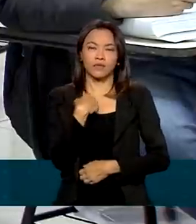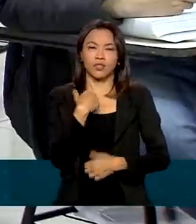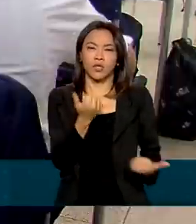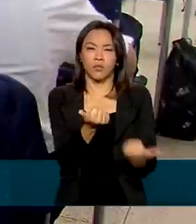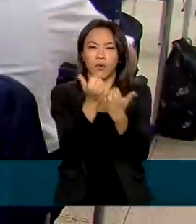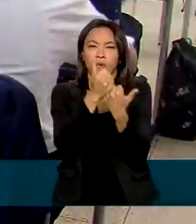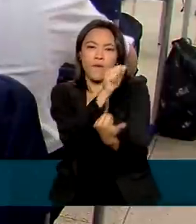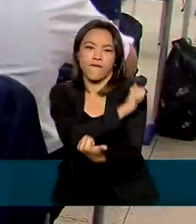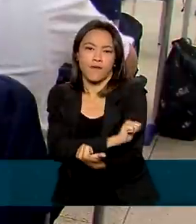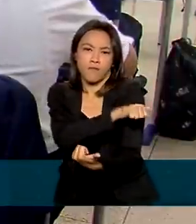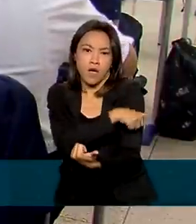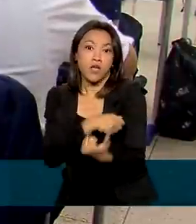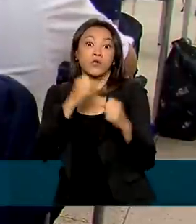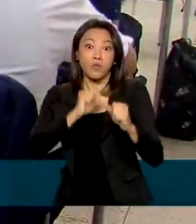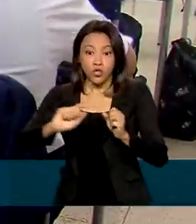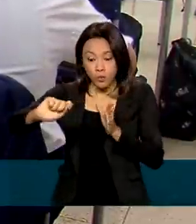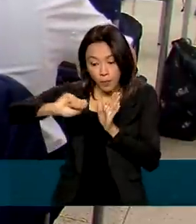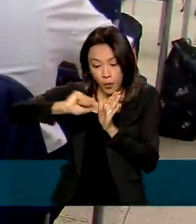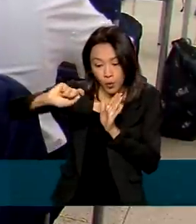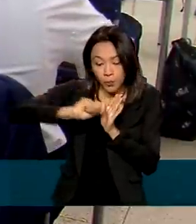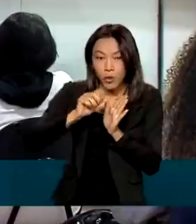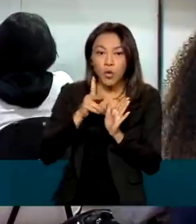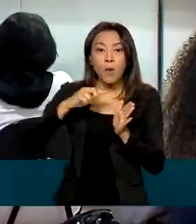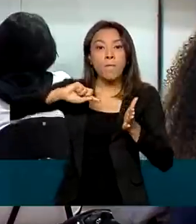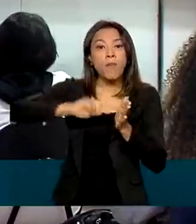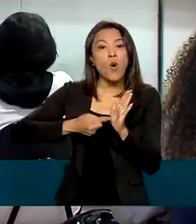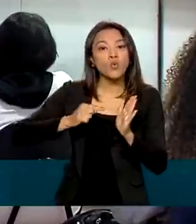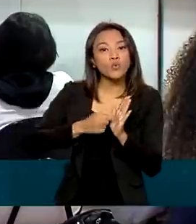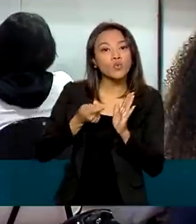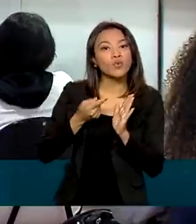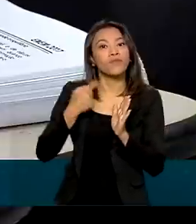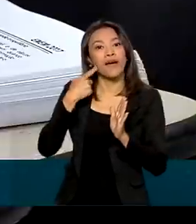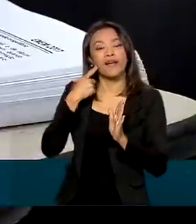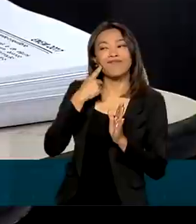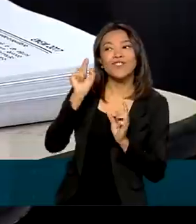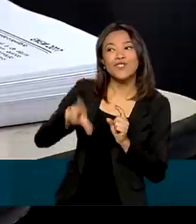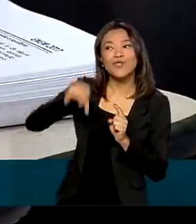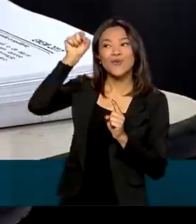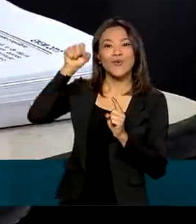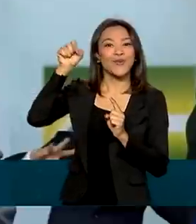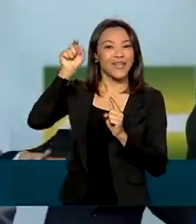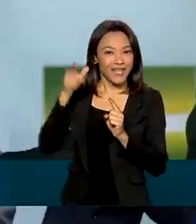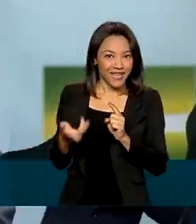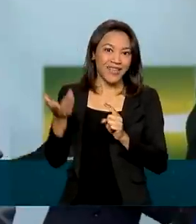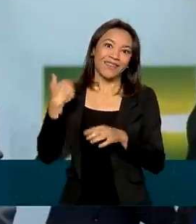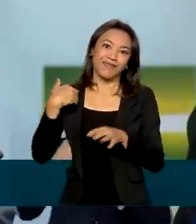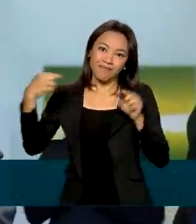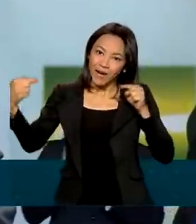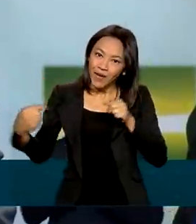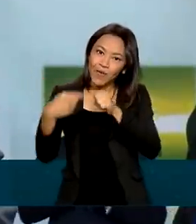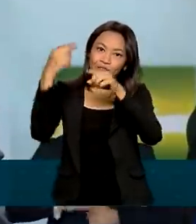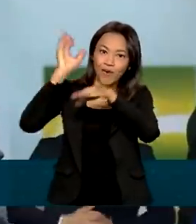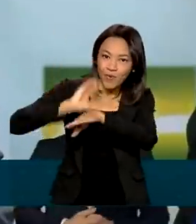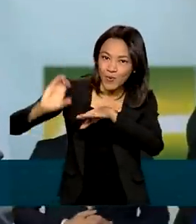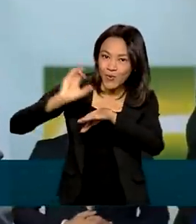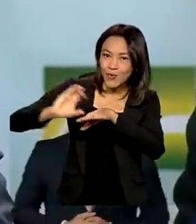enfermagem pode ganhar pontos na seleção para a faculdade de enfermagem. O Enem